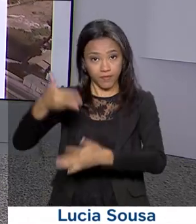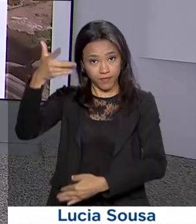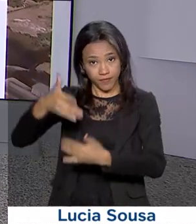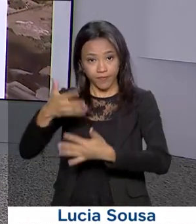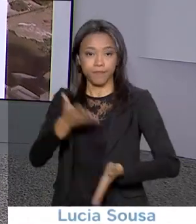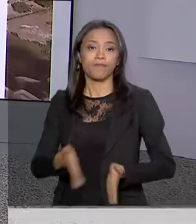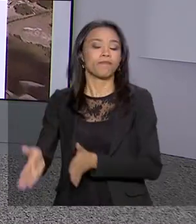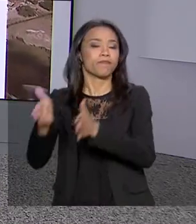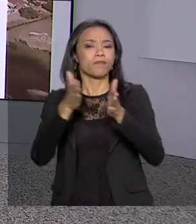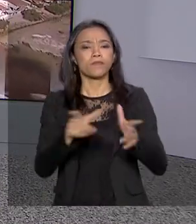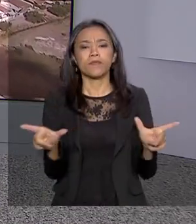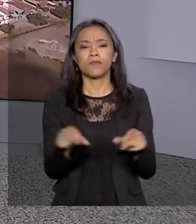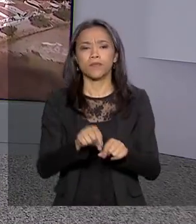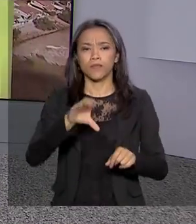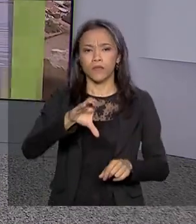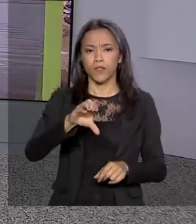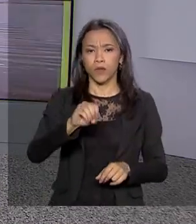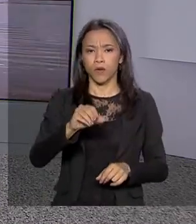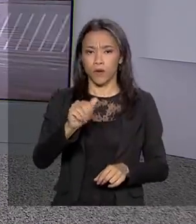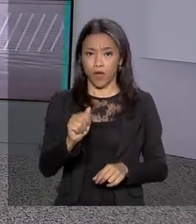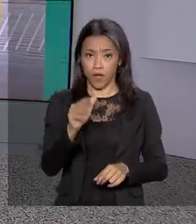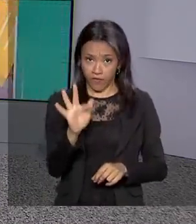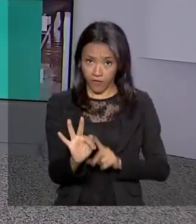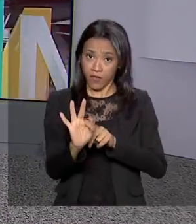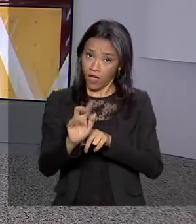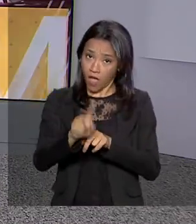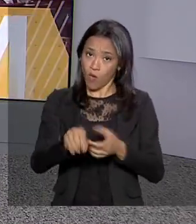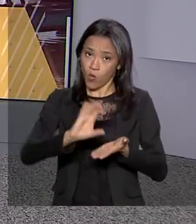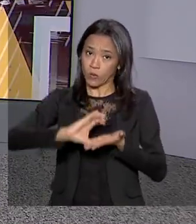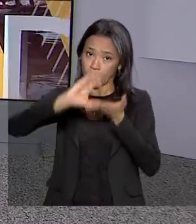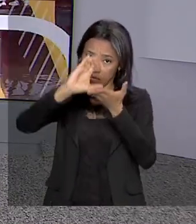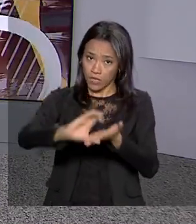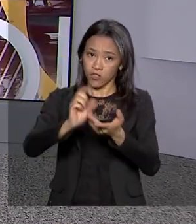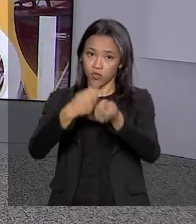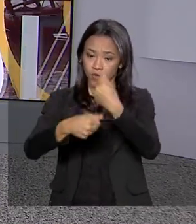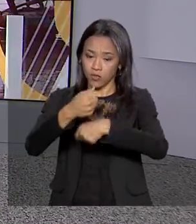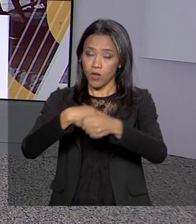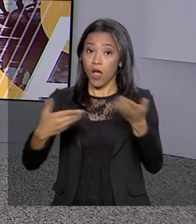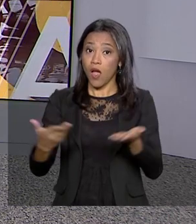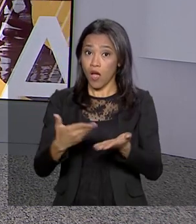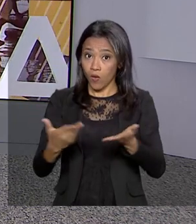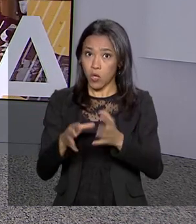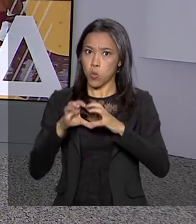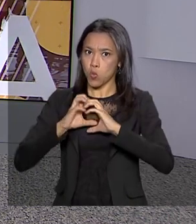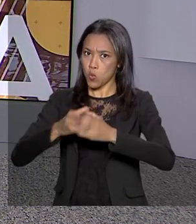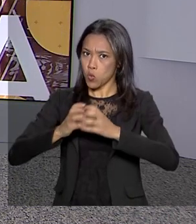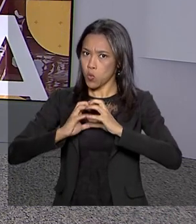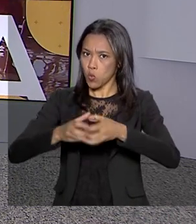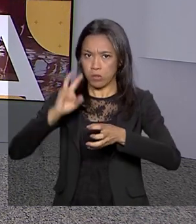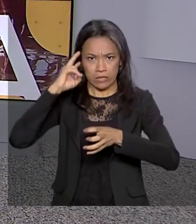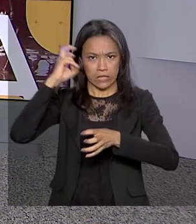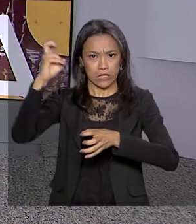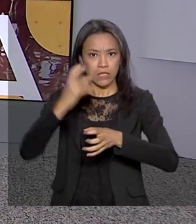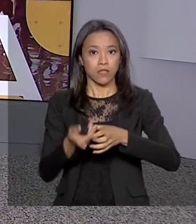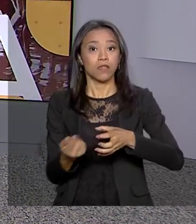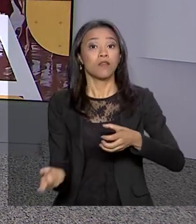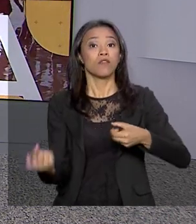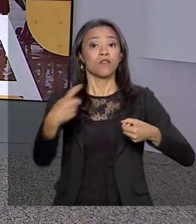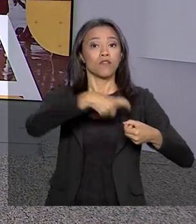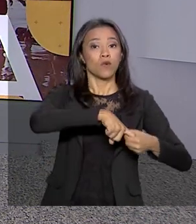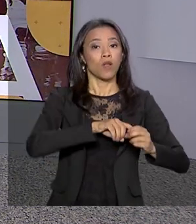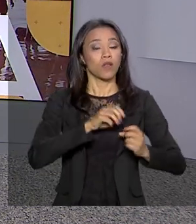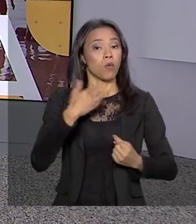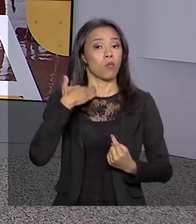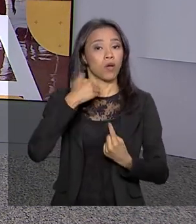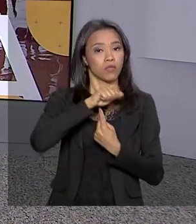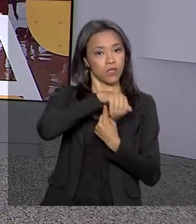O COAF, Conselho de Controle de Atividades Financeiras, agora é uma unidade de inteligência ligada ao Banco Central. A medida